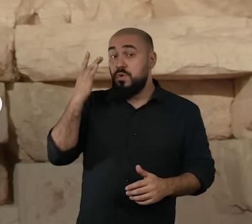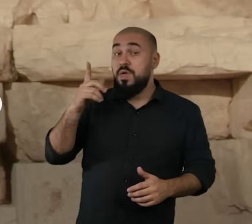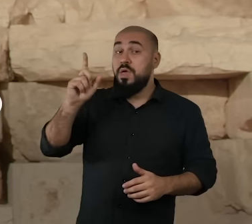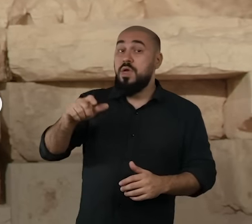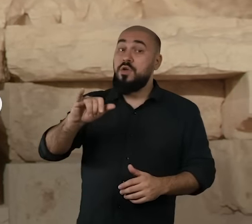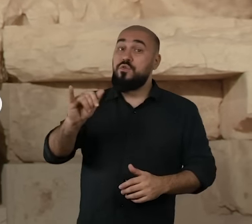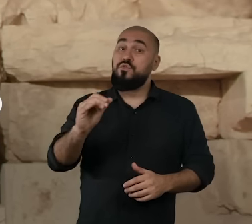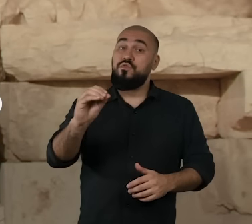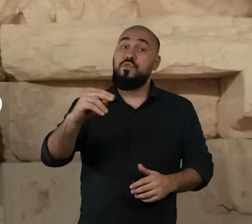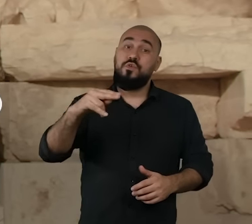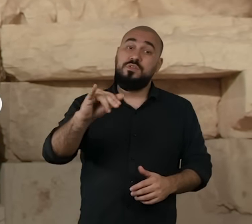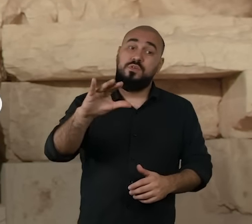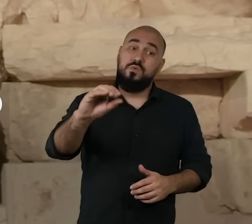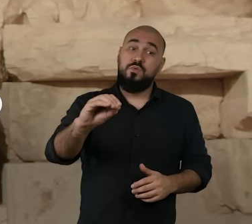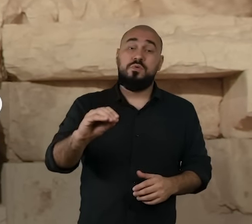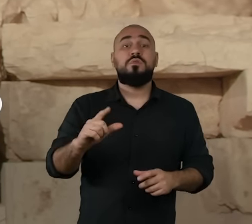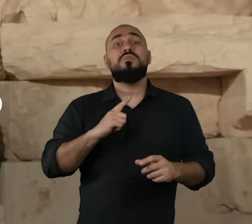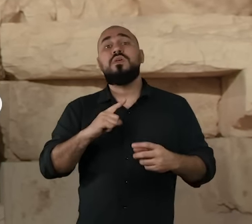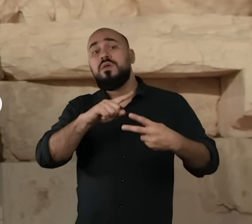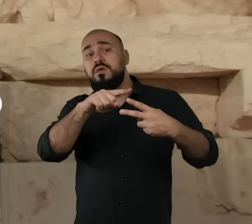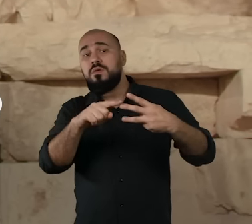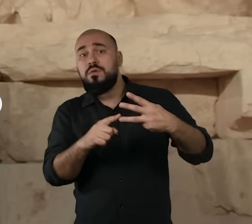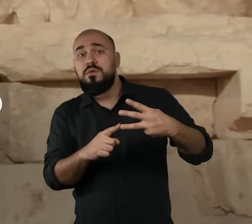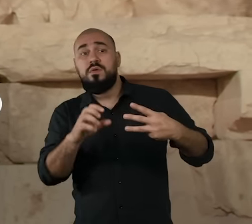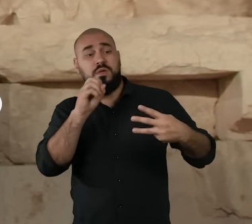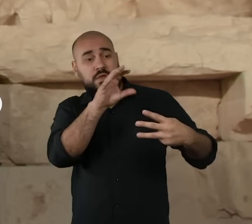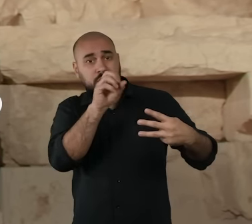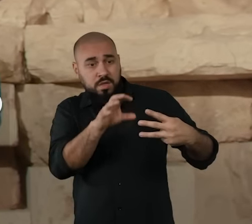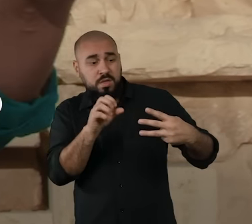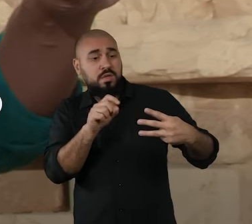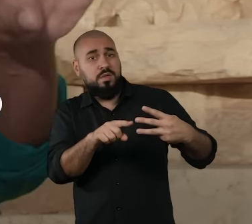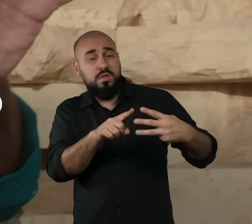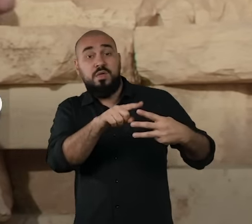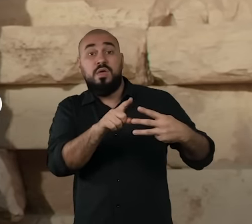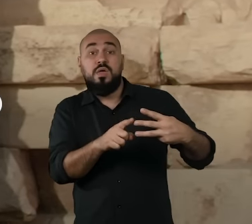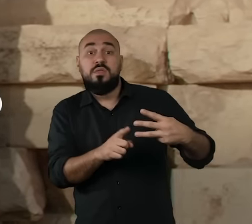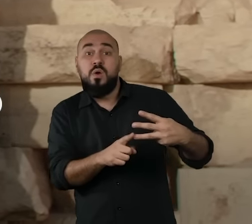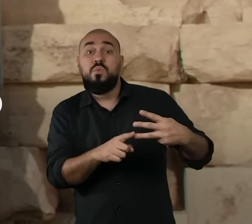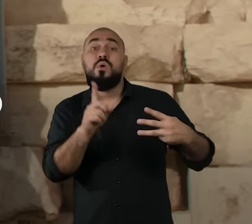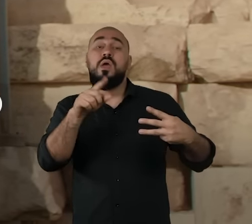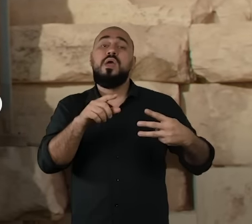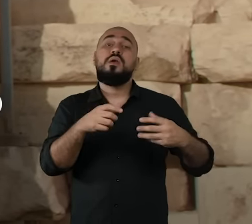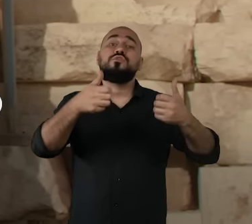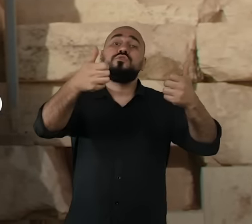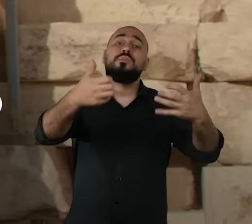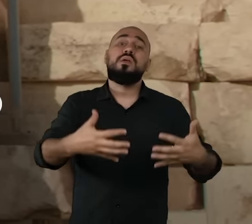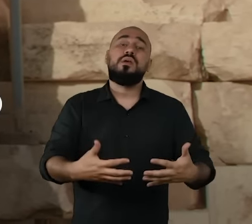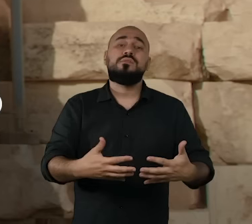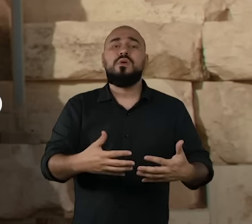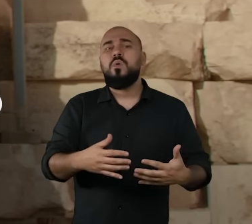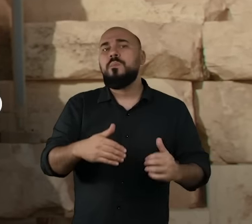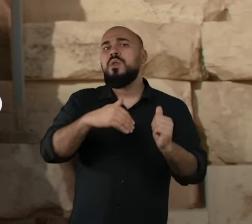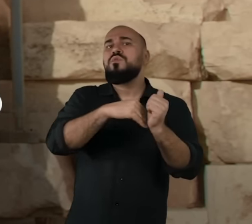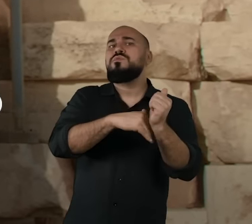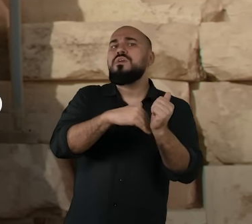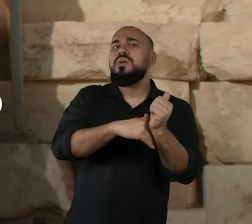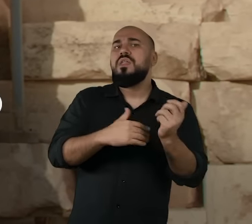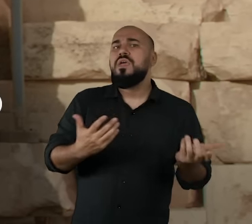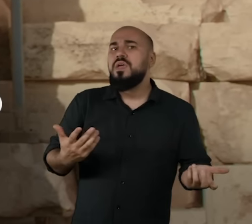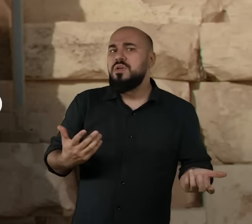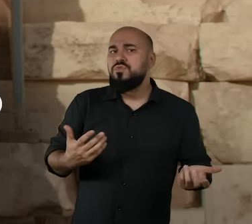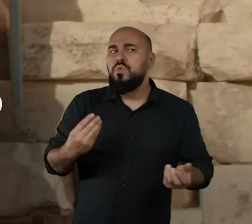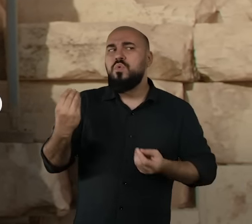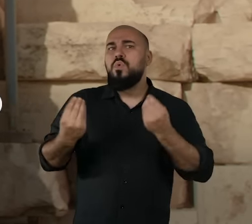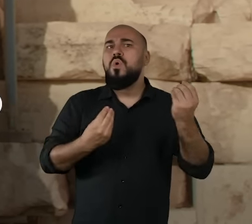Você tem Anaximandro, Anaximenes, cada um deles buscando, num setor da natureza, a explicação para o segredo,